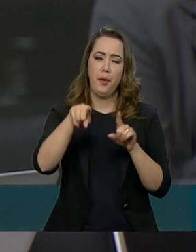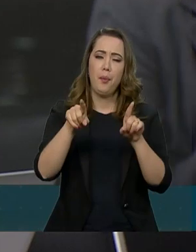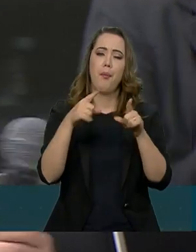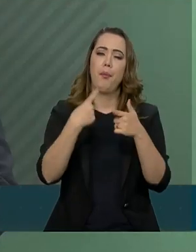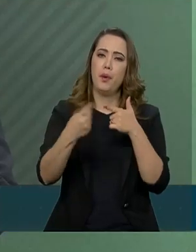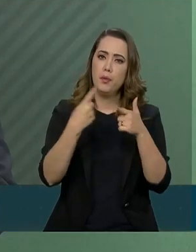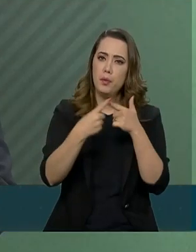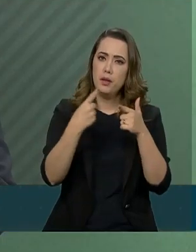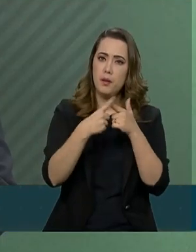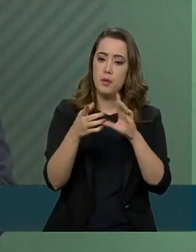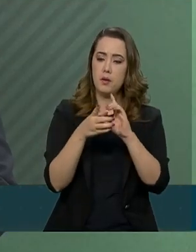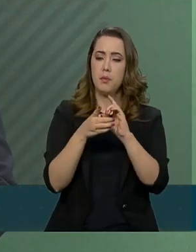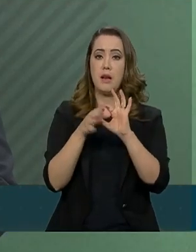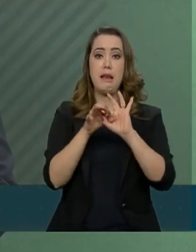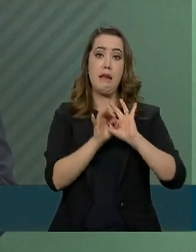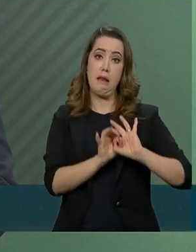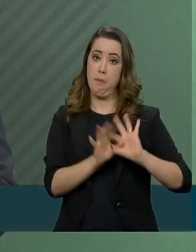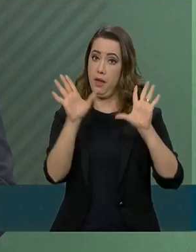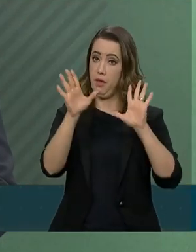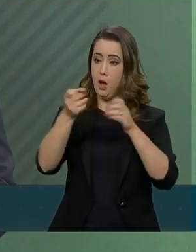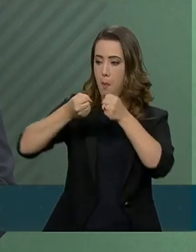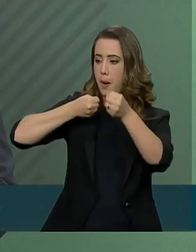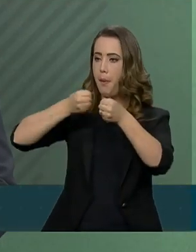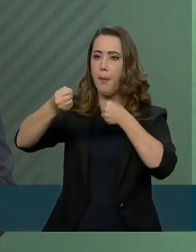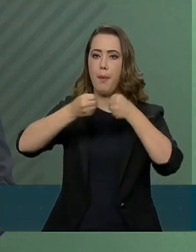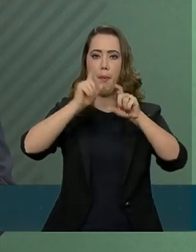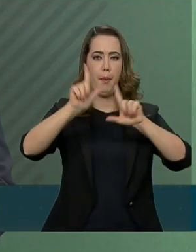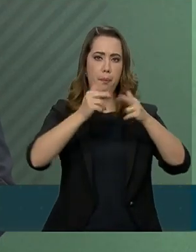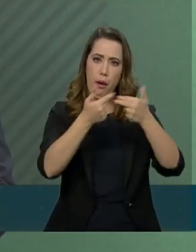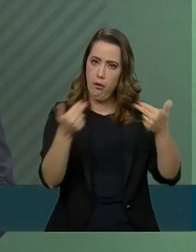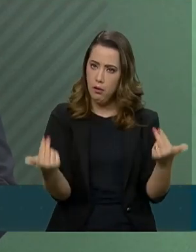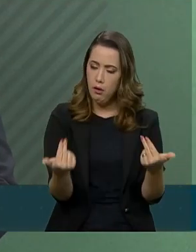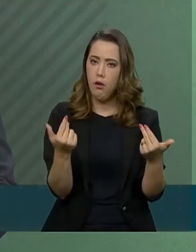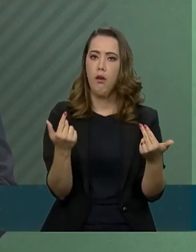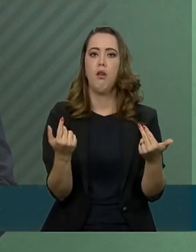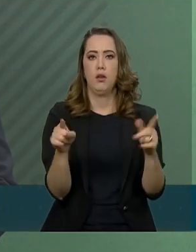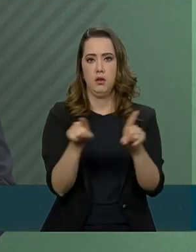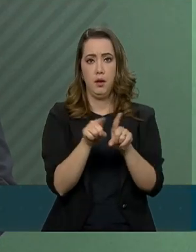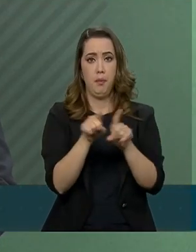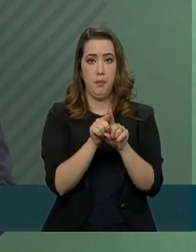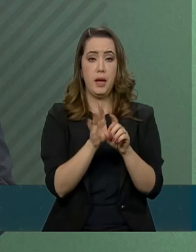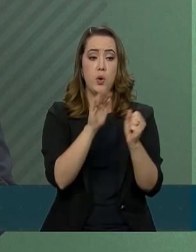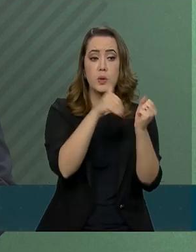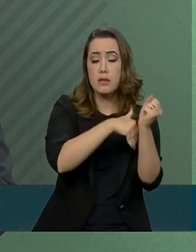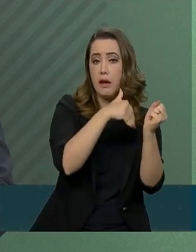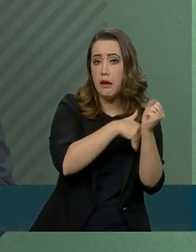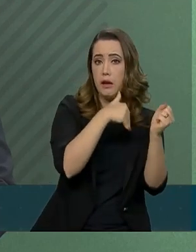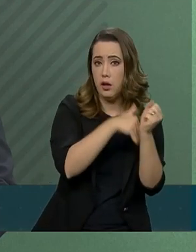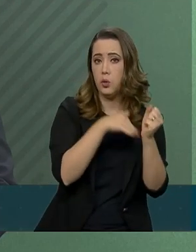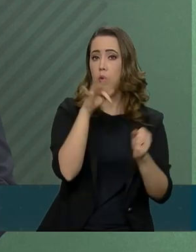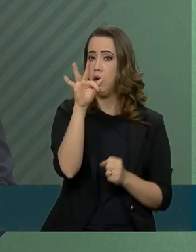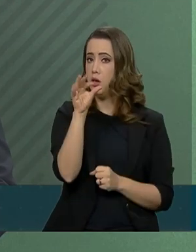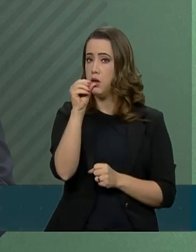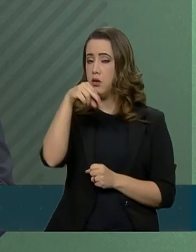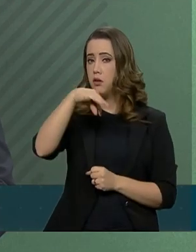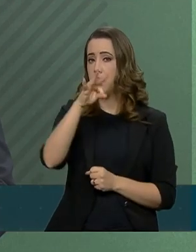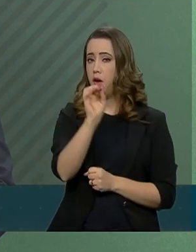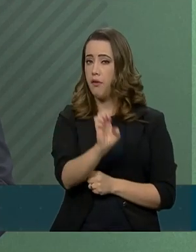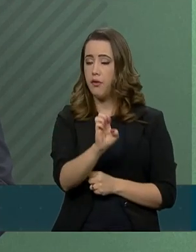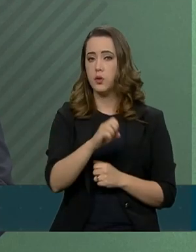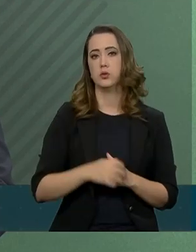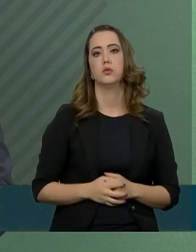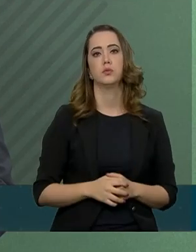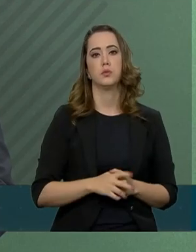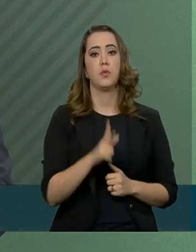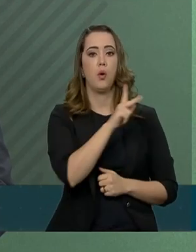O presidente tem se pronunciado, no entendimento dele, pessoal, com relação a